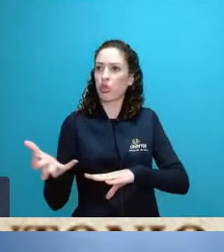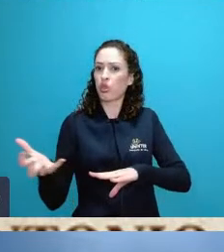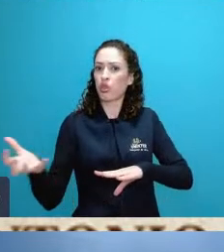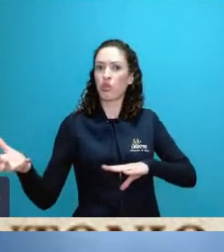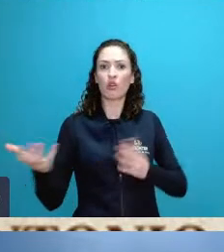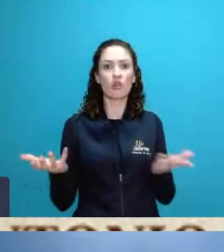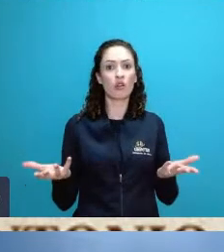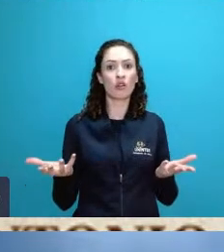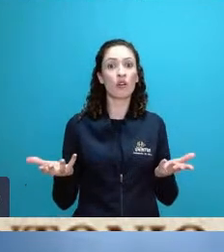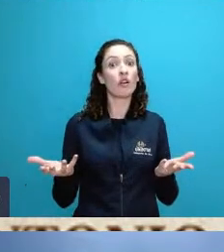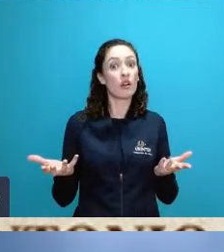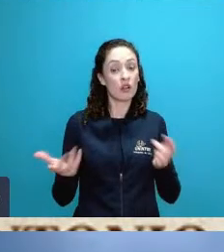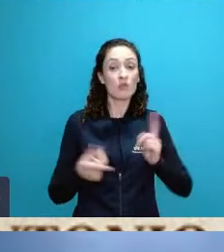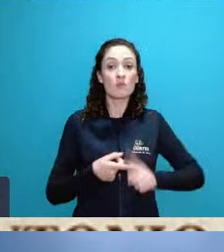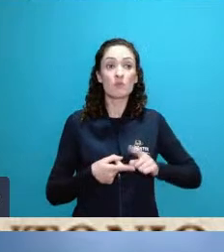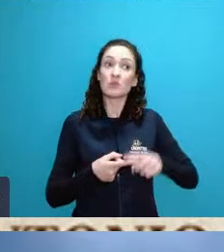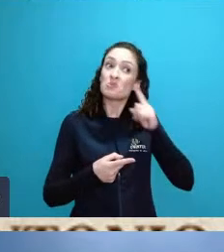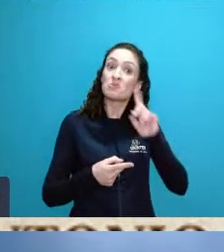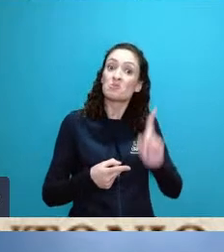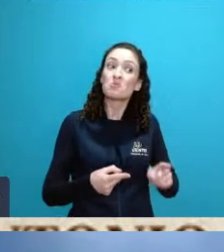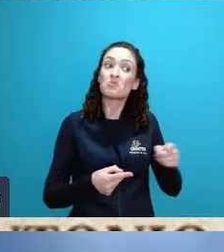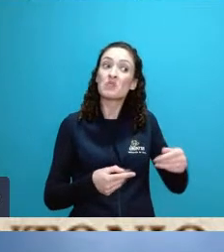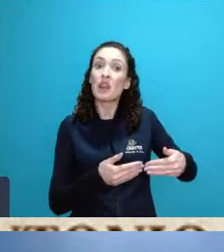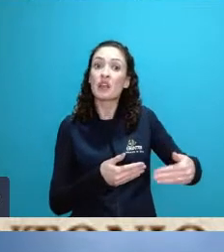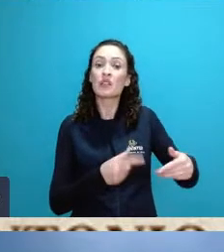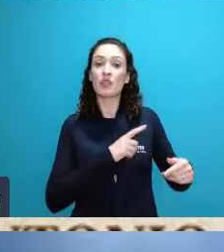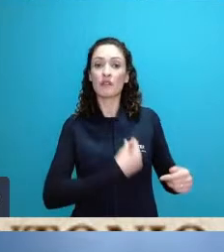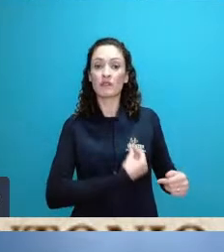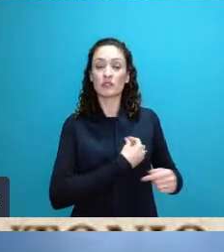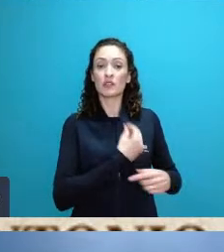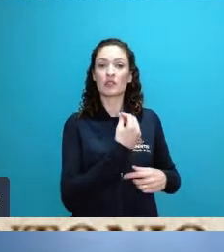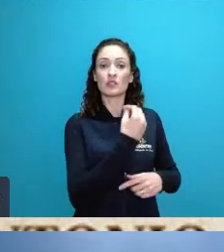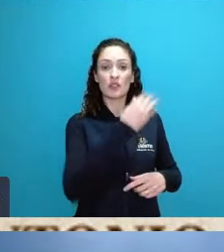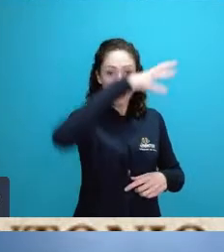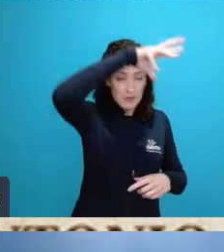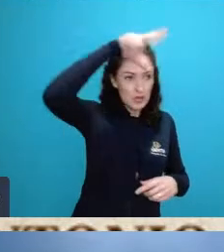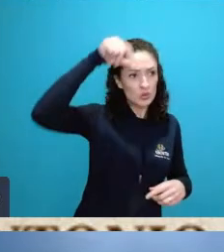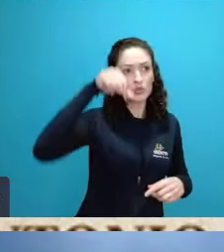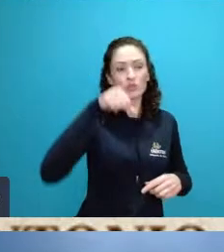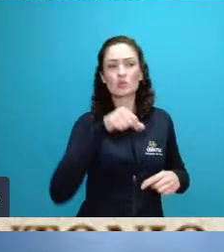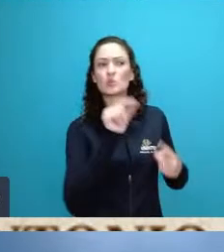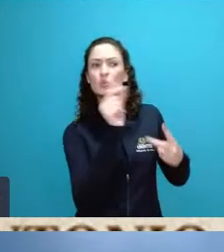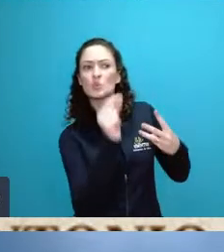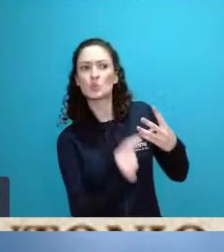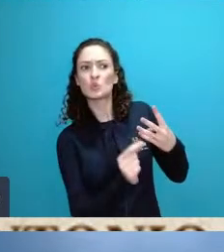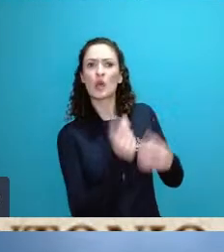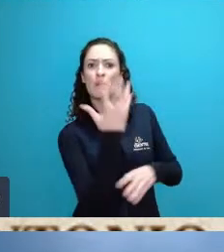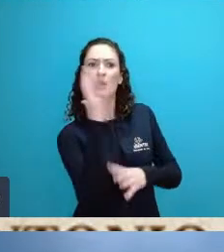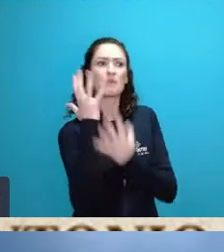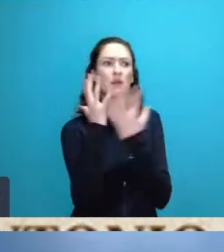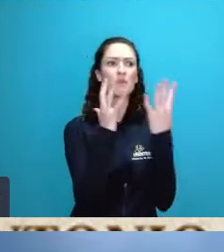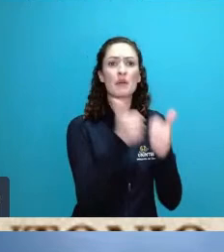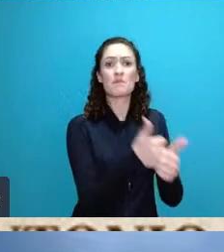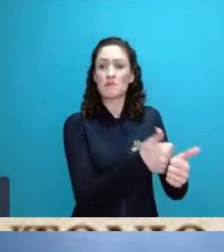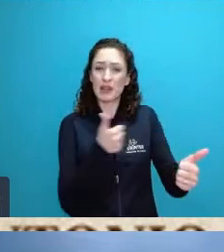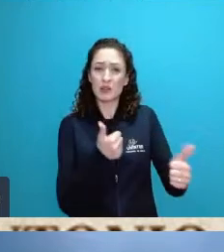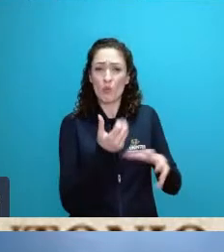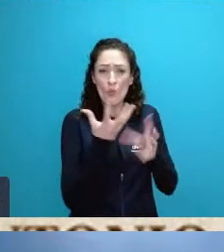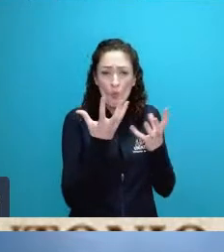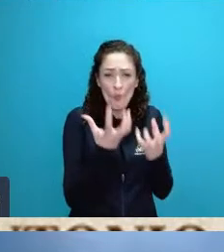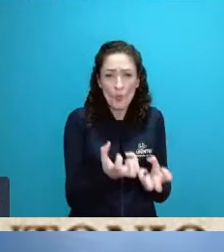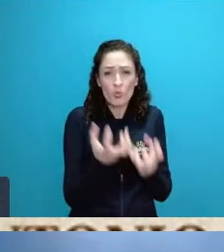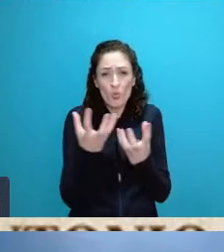os cultivos que são feitos lá vão se comportar com mais áreas secas em seu entorno né porque tudo isso vai mudar